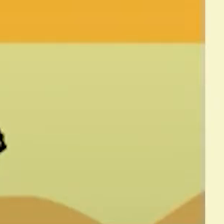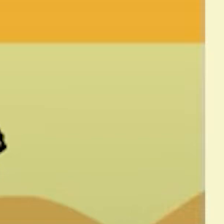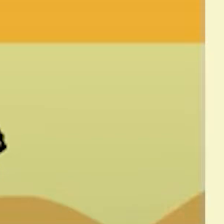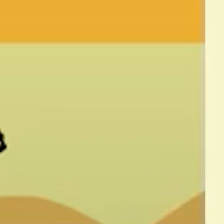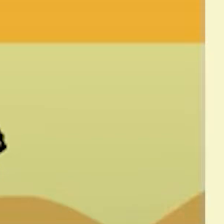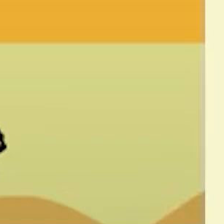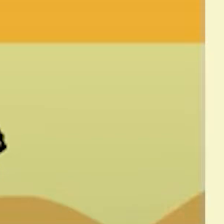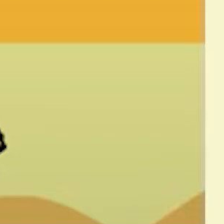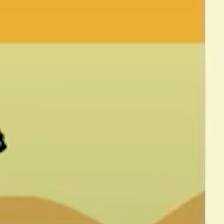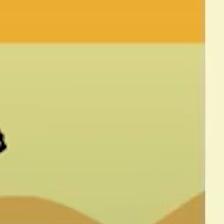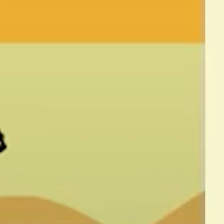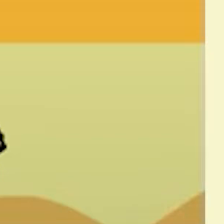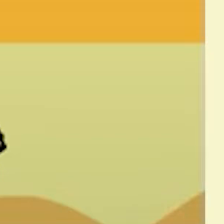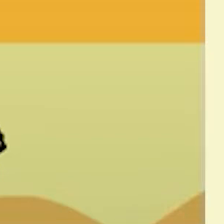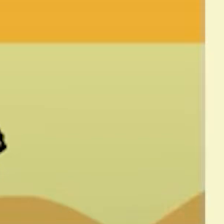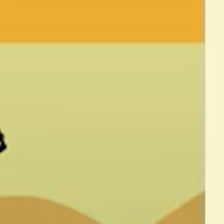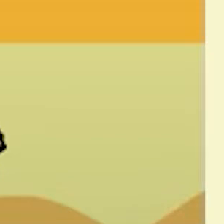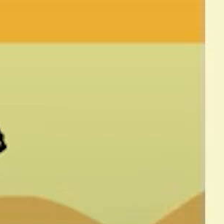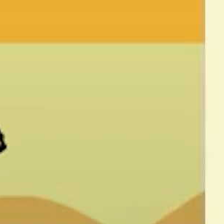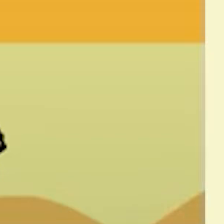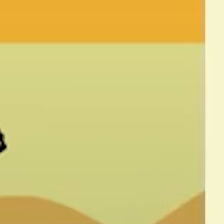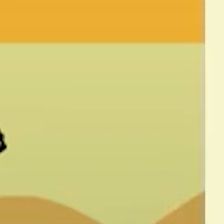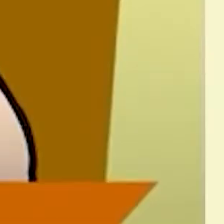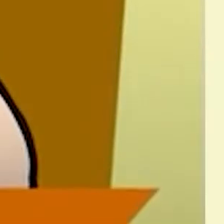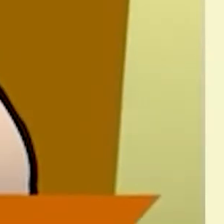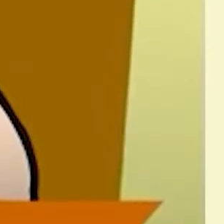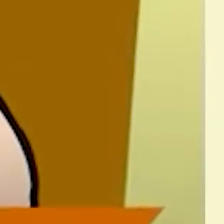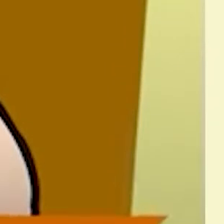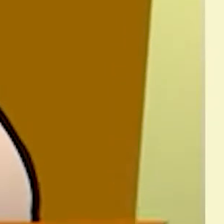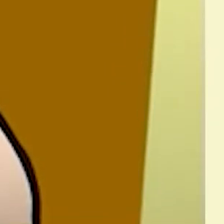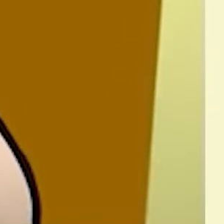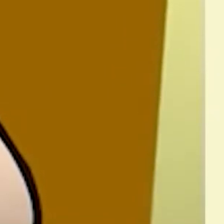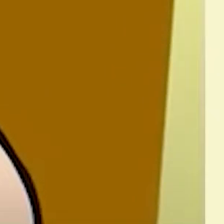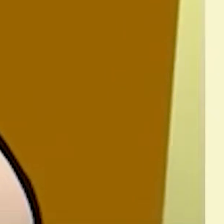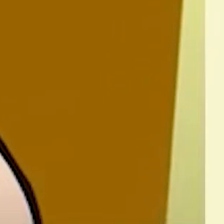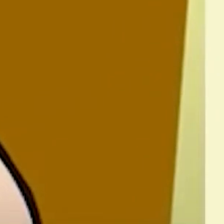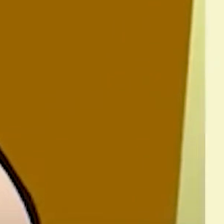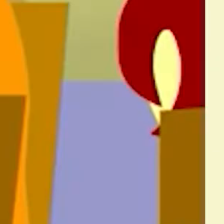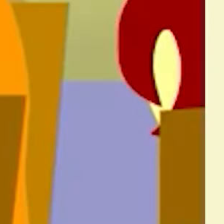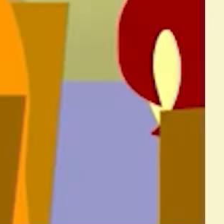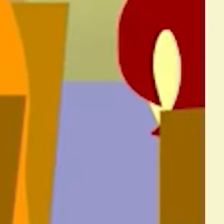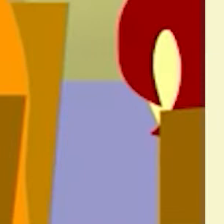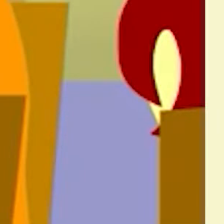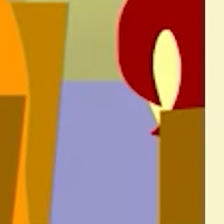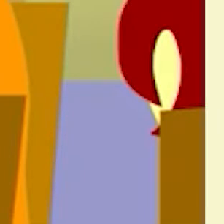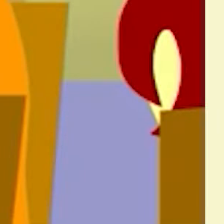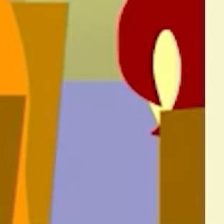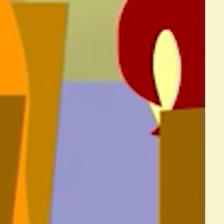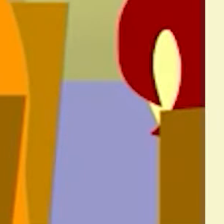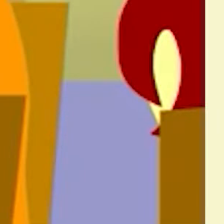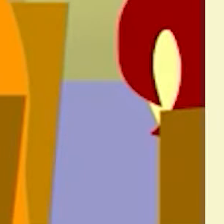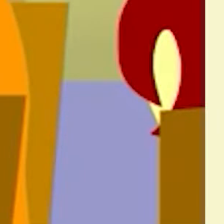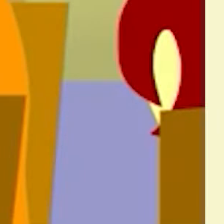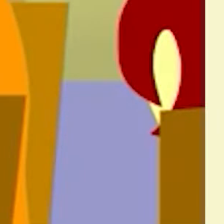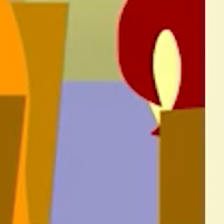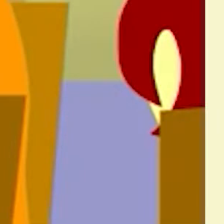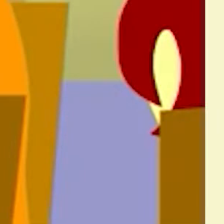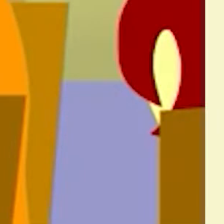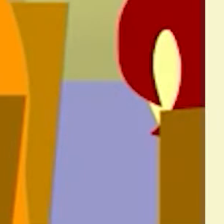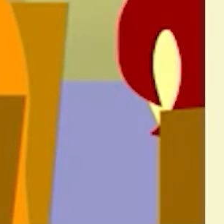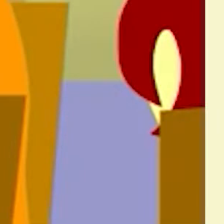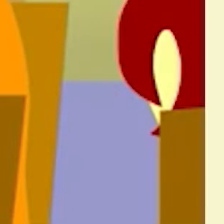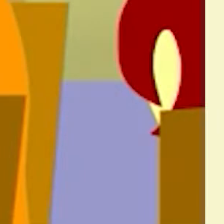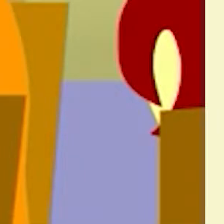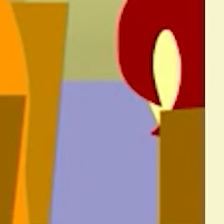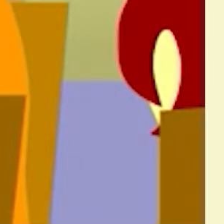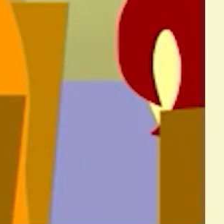hora sem realmente precisar nem refletir. Como assim, tia? Por exemplo, tem adulto com